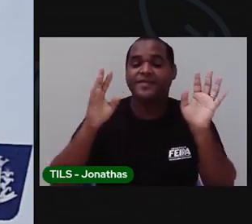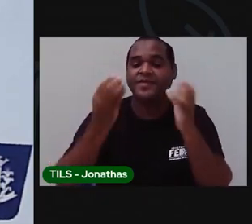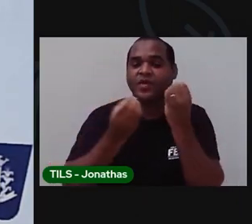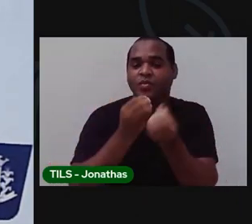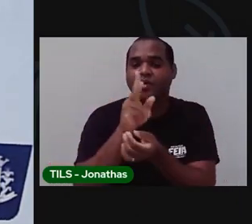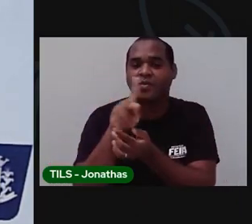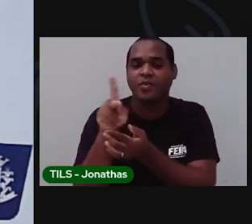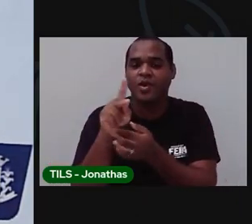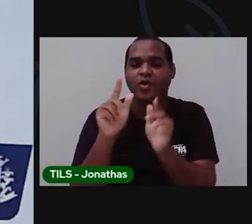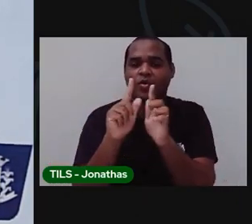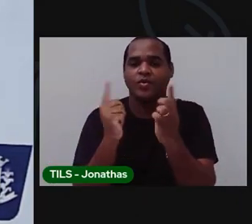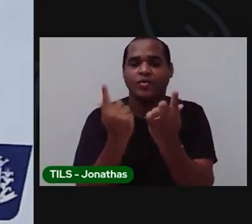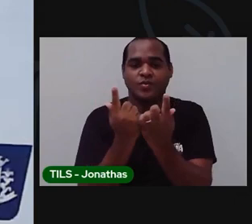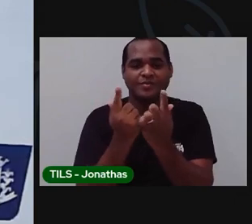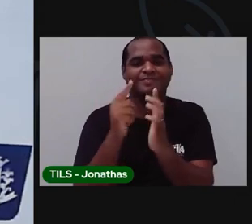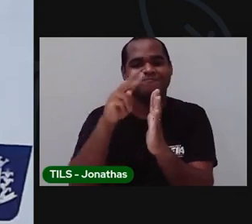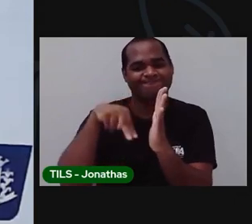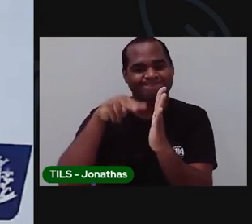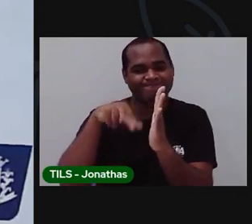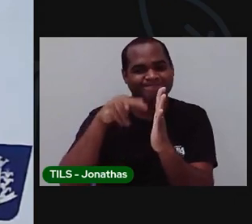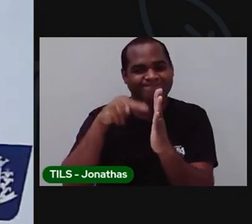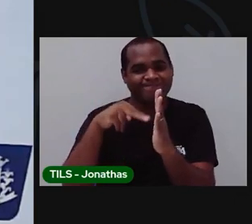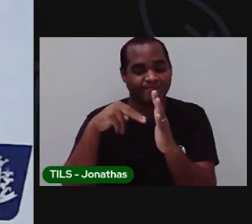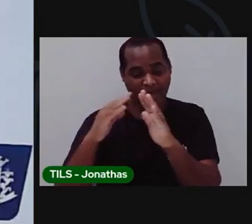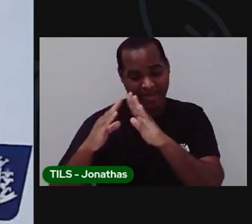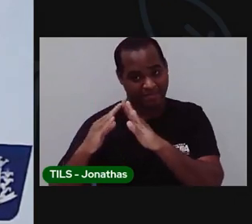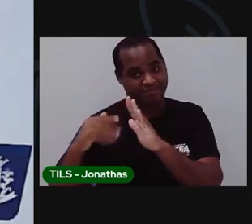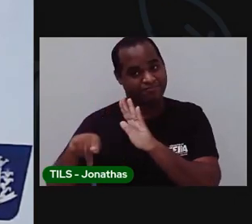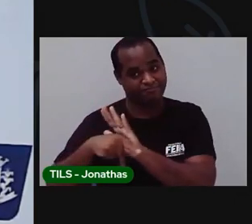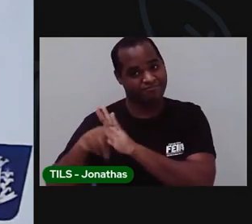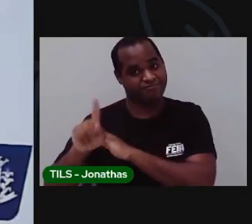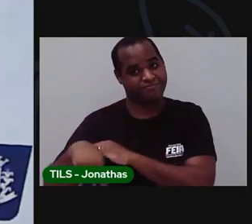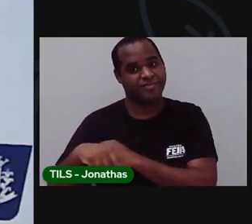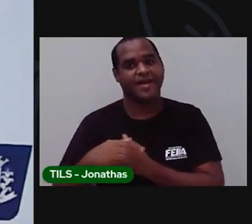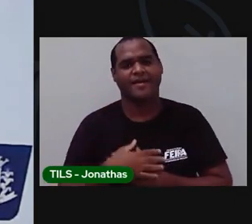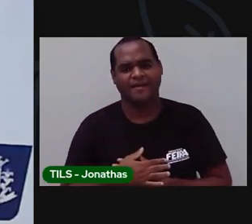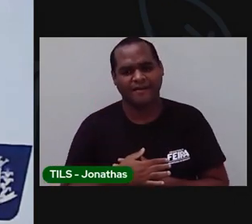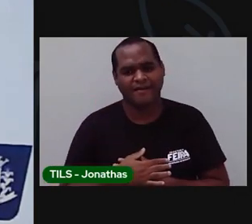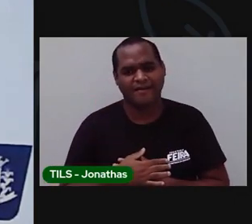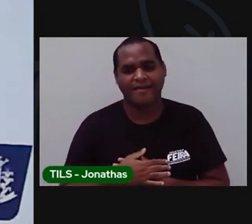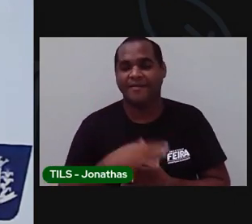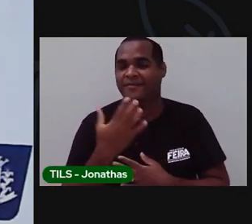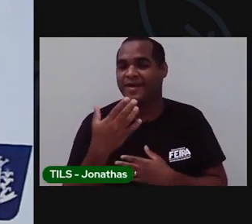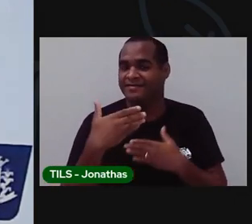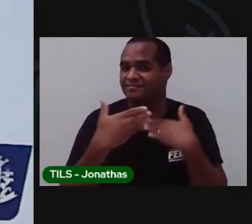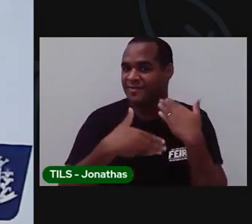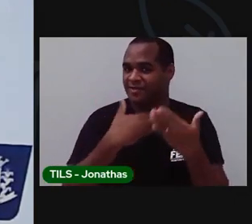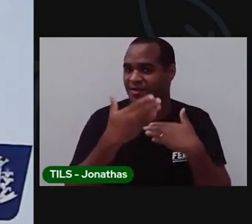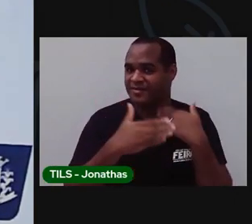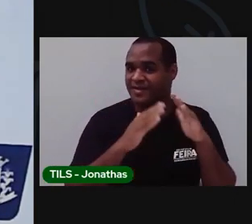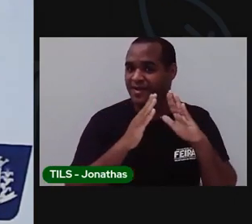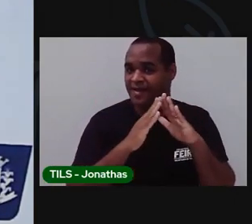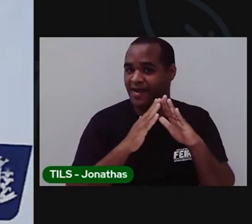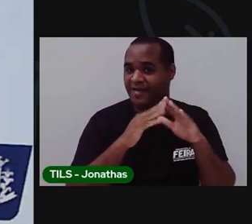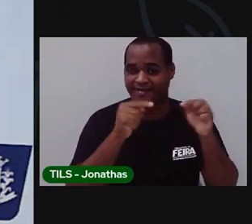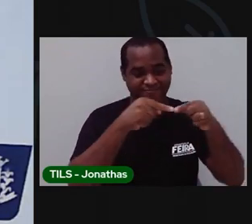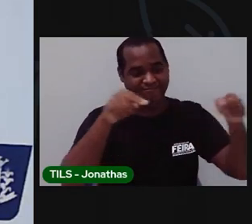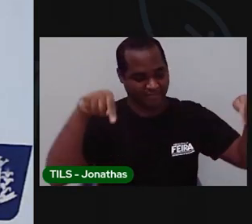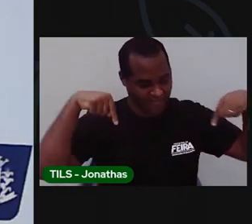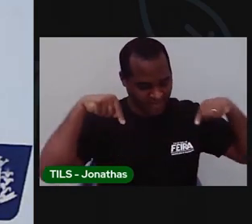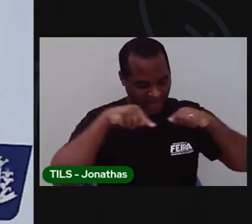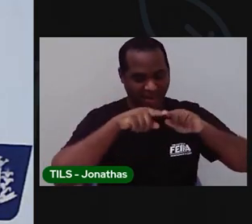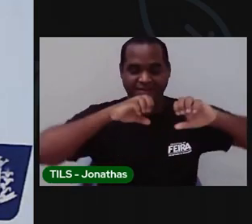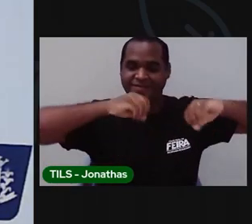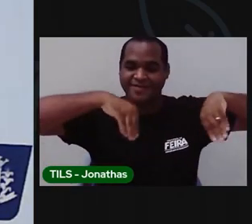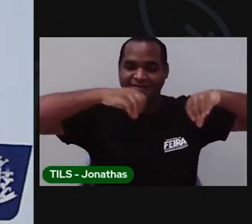Pró montou um cubinho de leitura. O cubinho é na minha casa. Mas um dia vai ser na minha sala de aula.